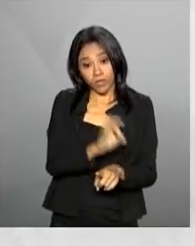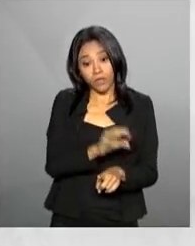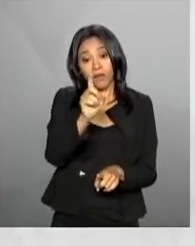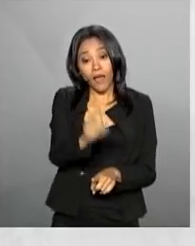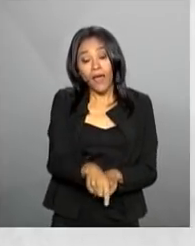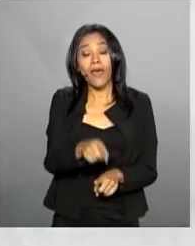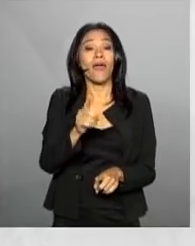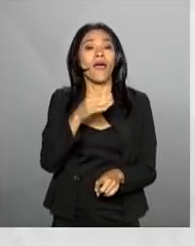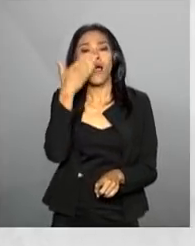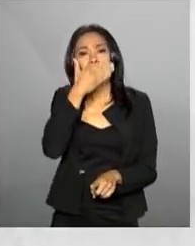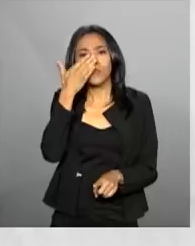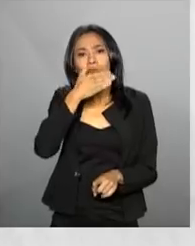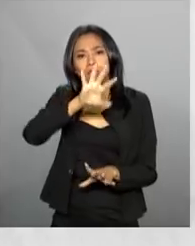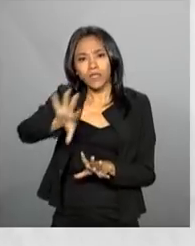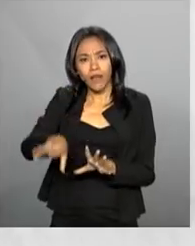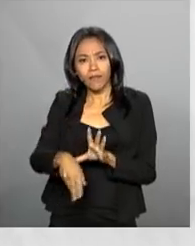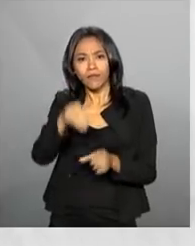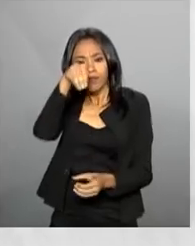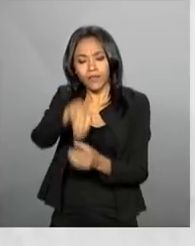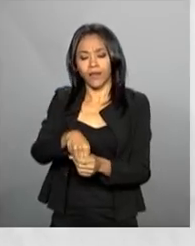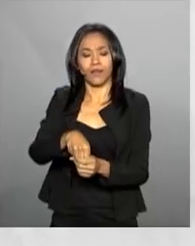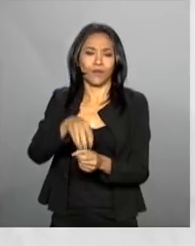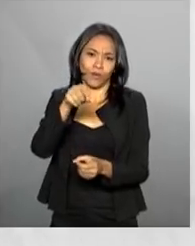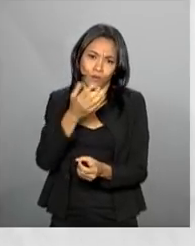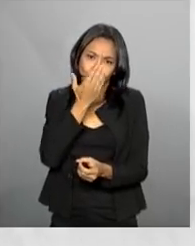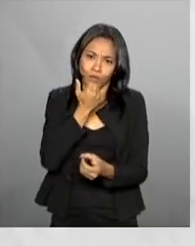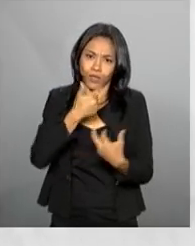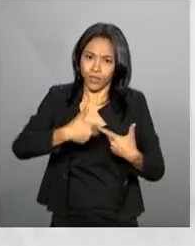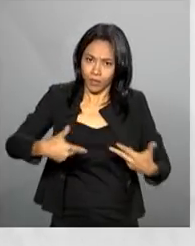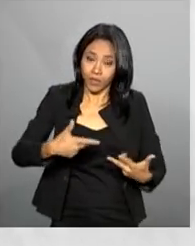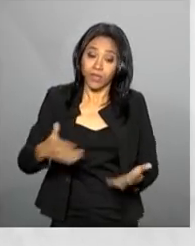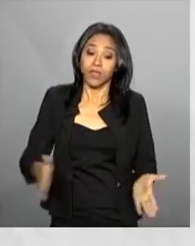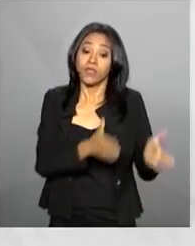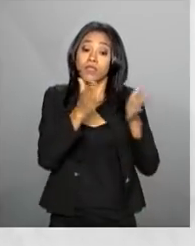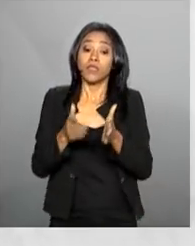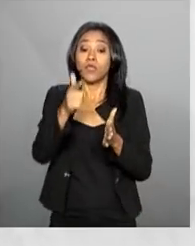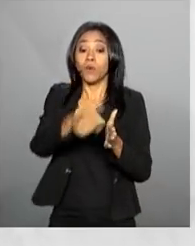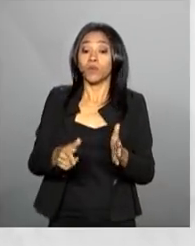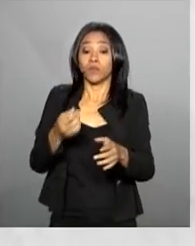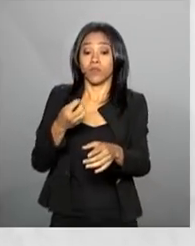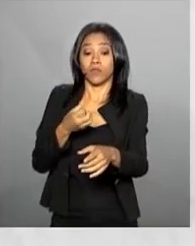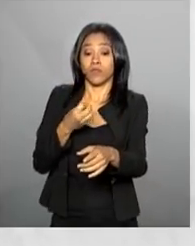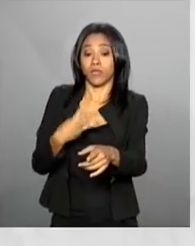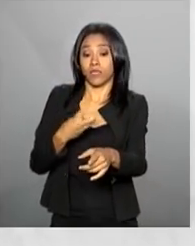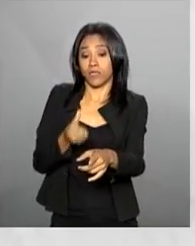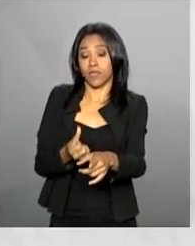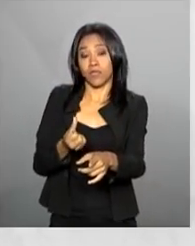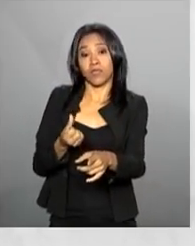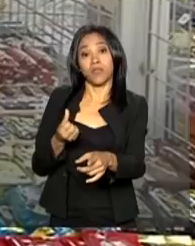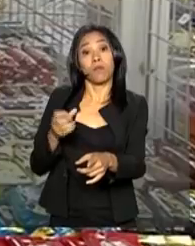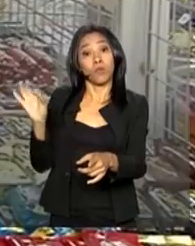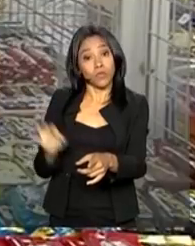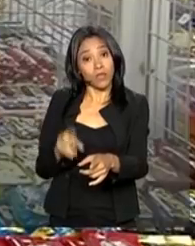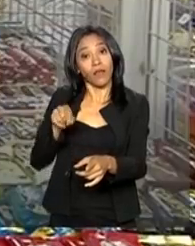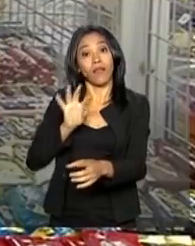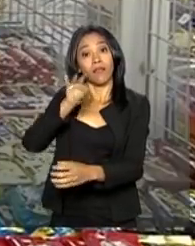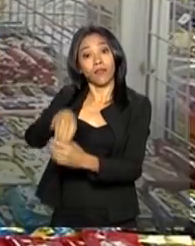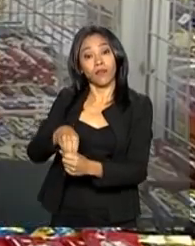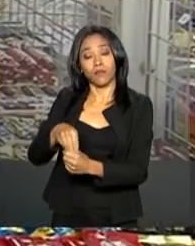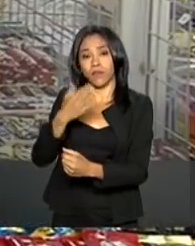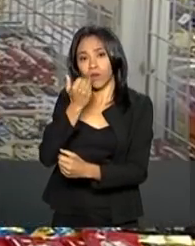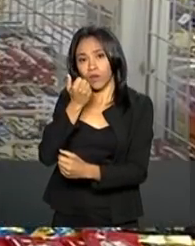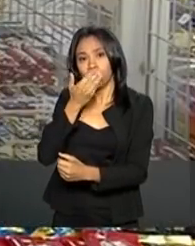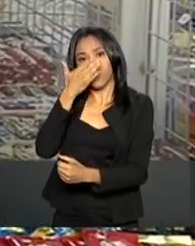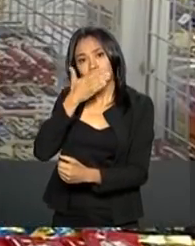adicionado aos alimentos. E 36% é o açúcar presente nos alimentos industrializados. Mas isso está